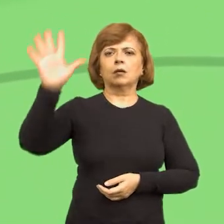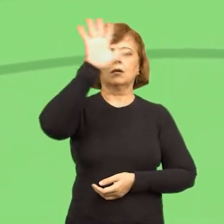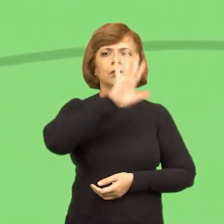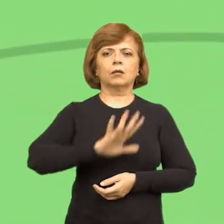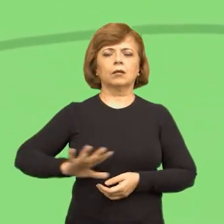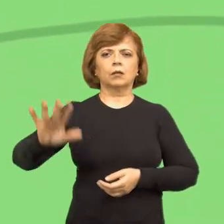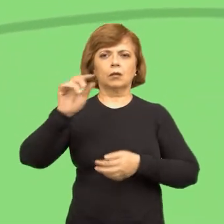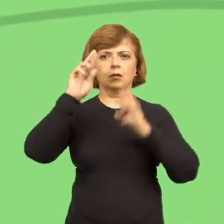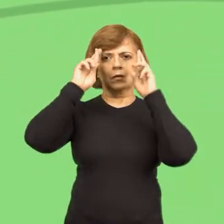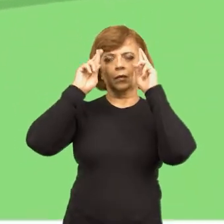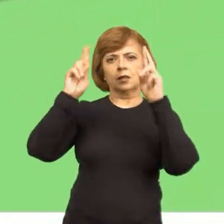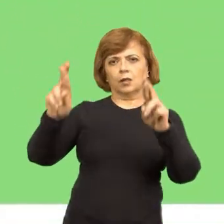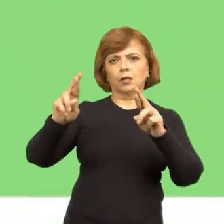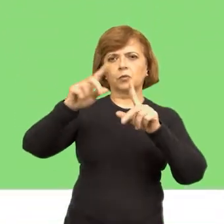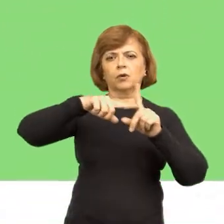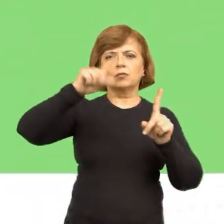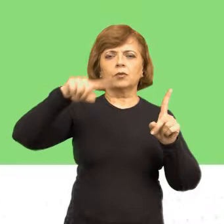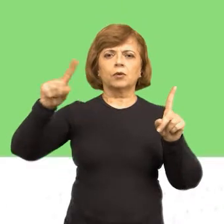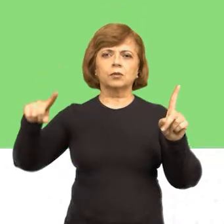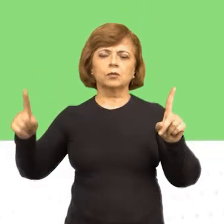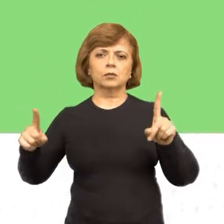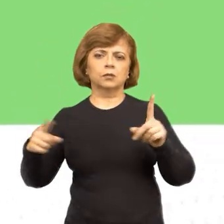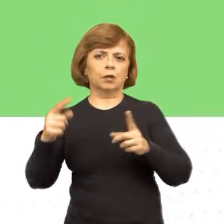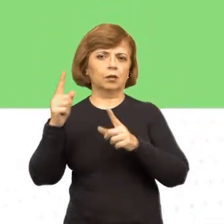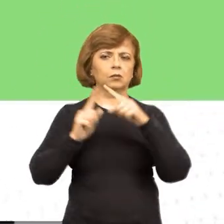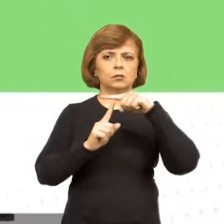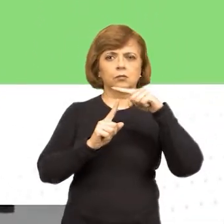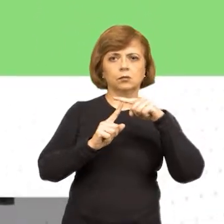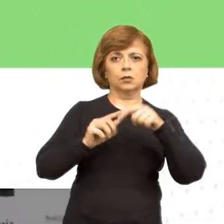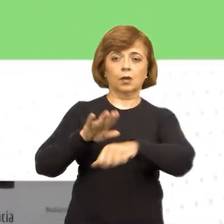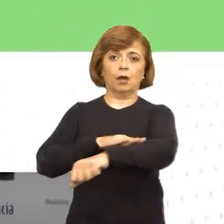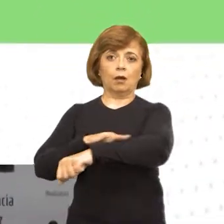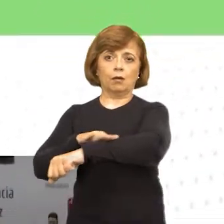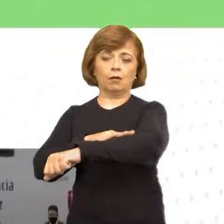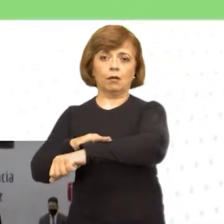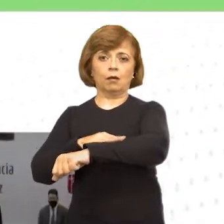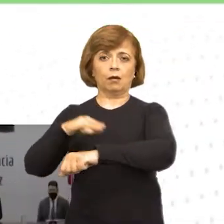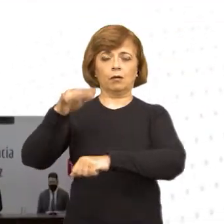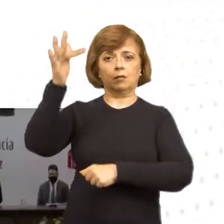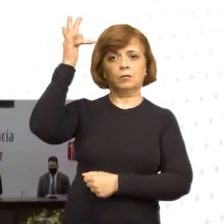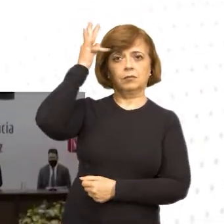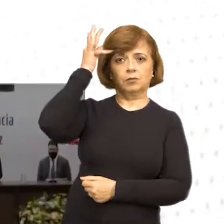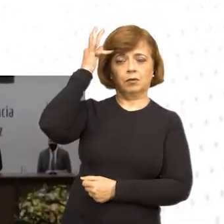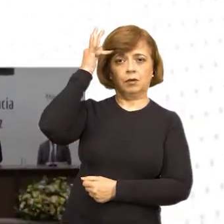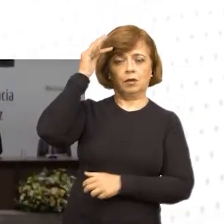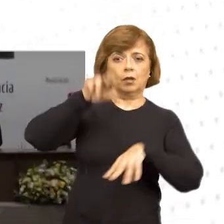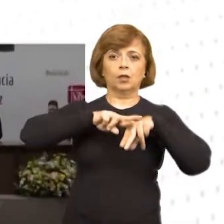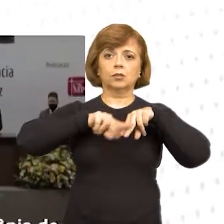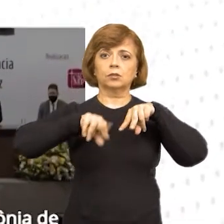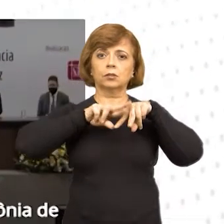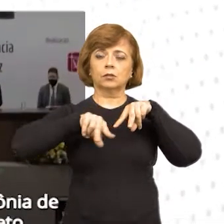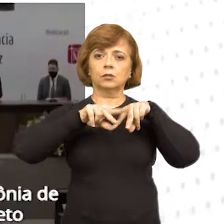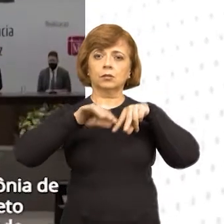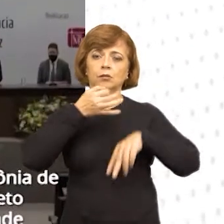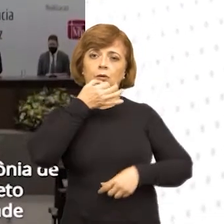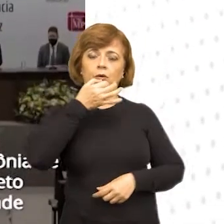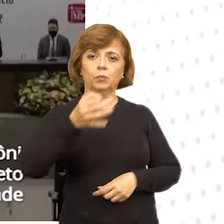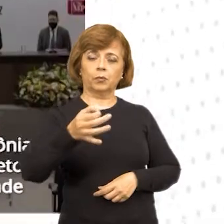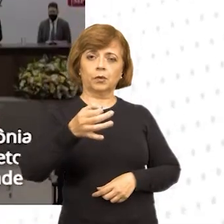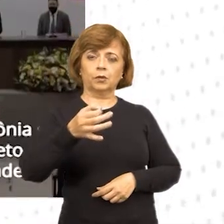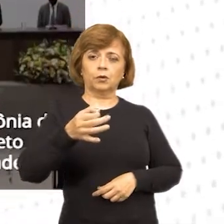diversidade em suas mais variadas expressões, como raça, credo, gênero, opinião,